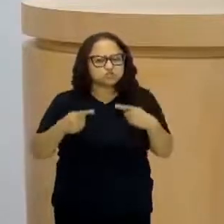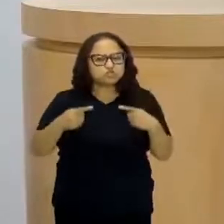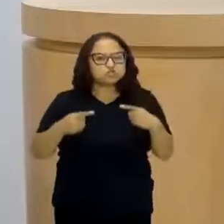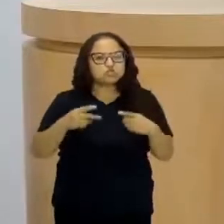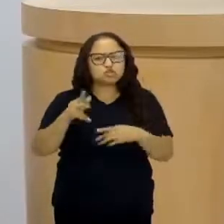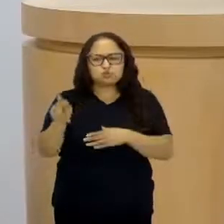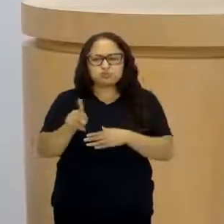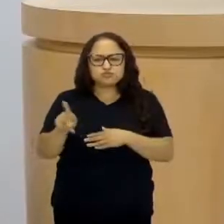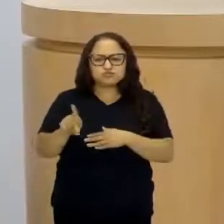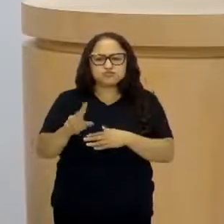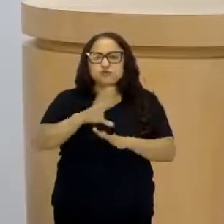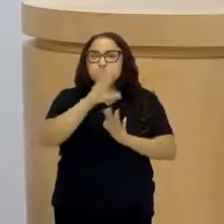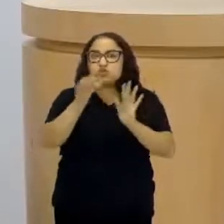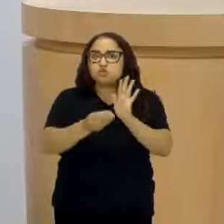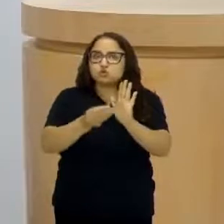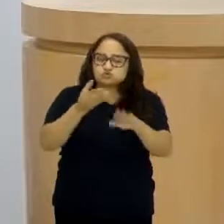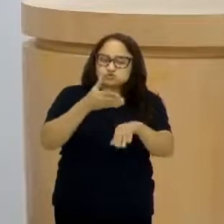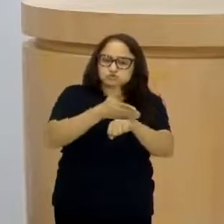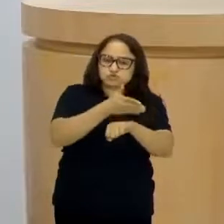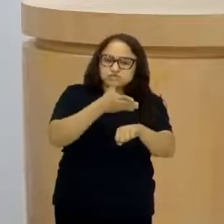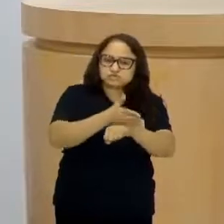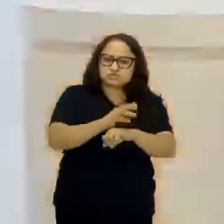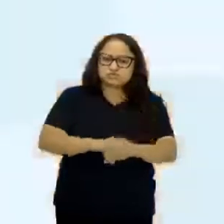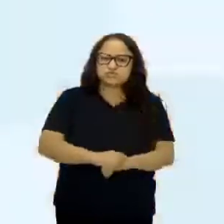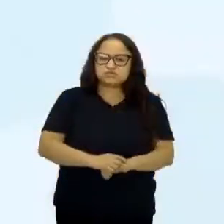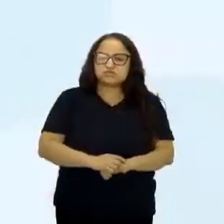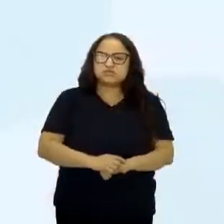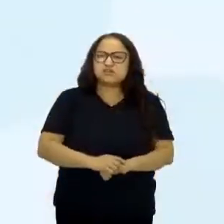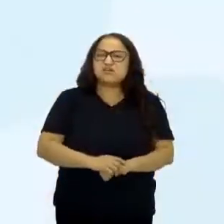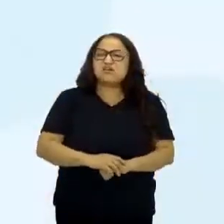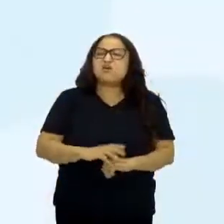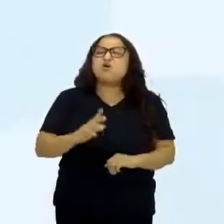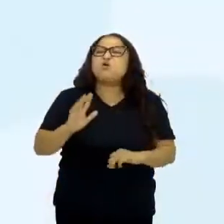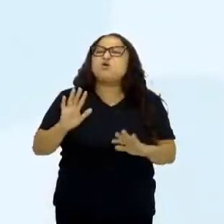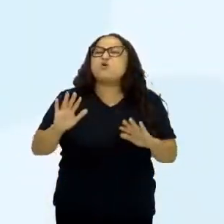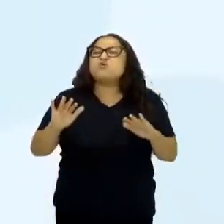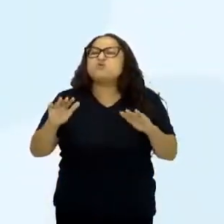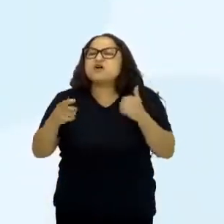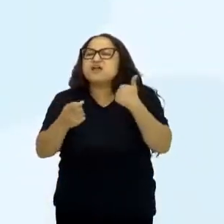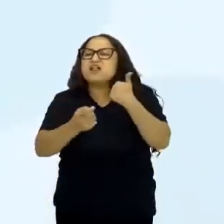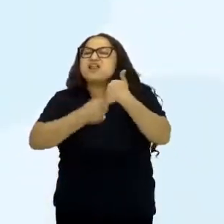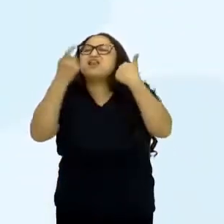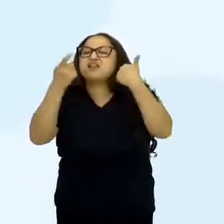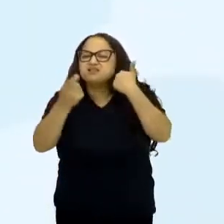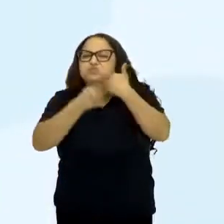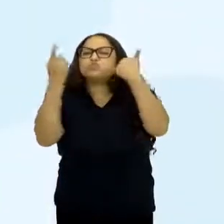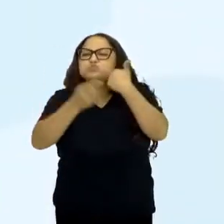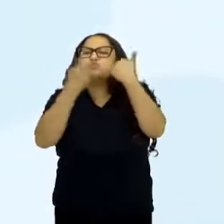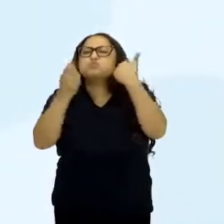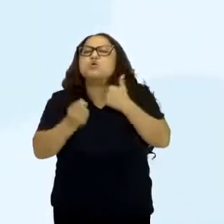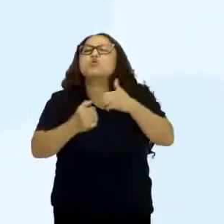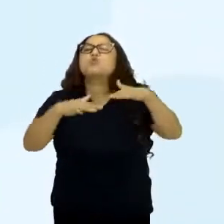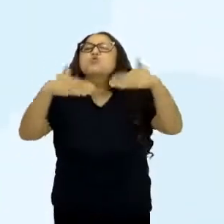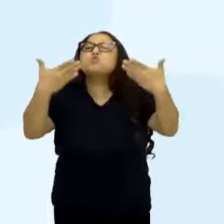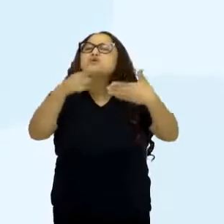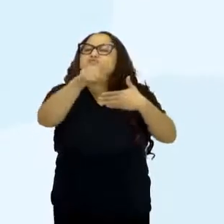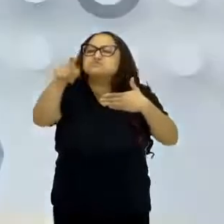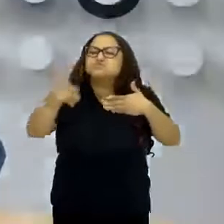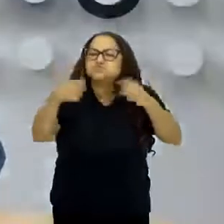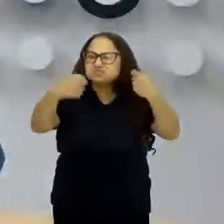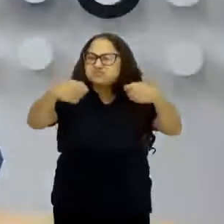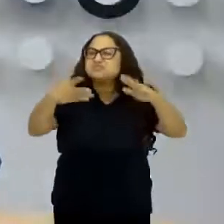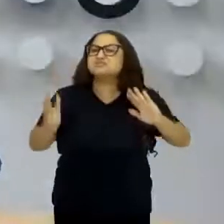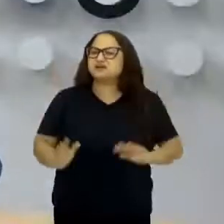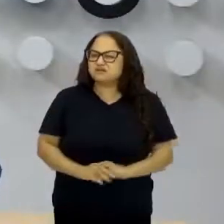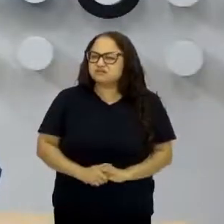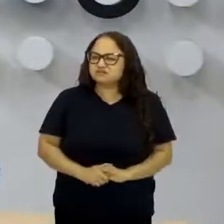Todo mundo participando. De quantos likes você precisa? Uau, essa pergunta é espetacular,